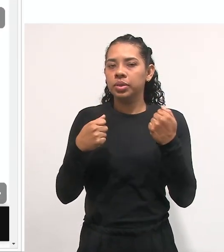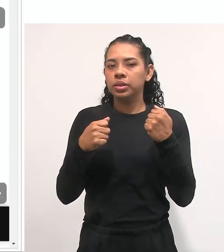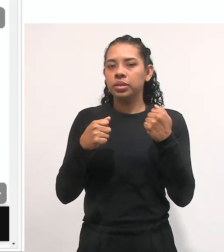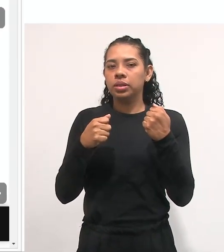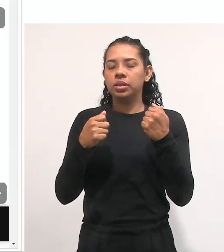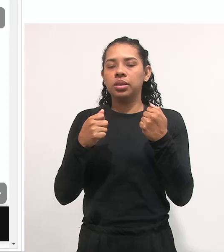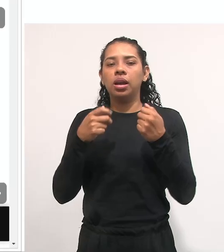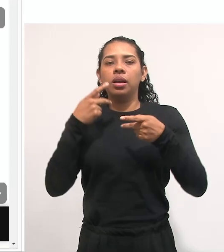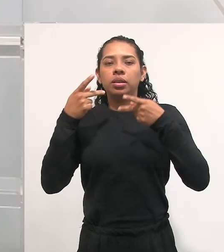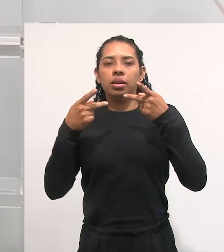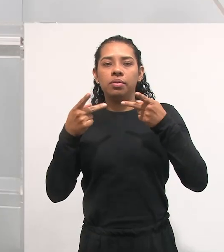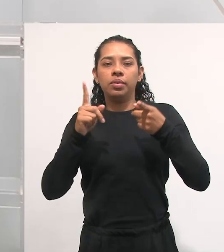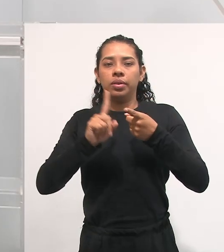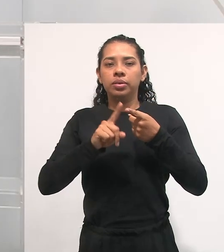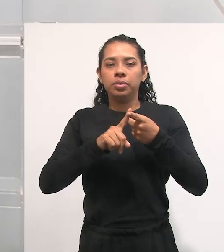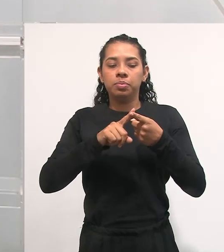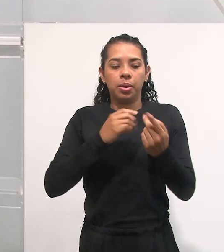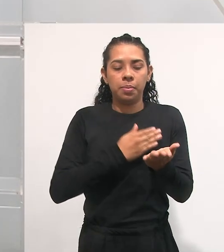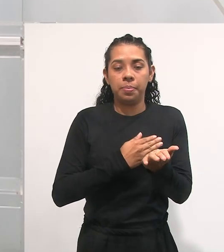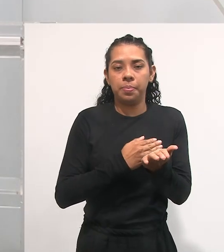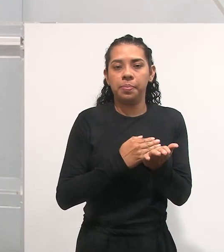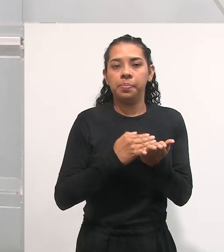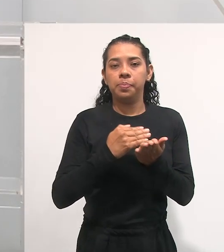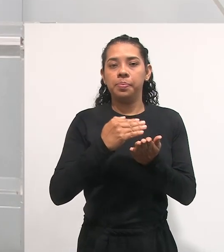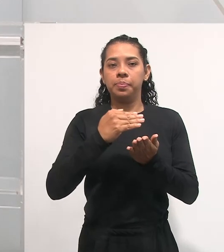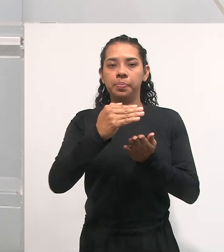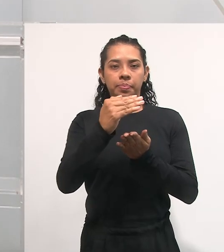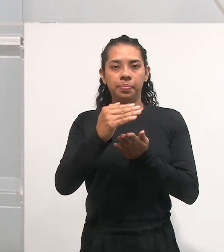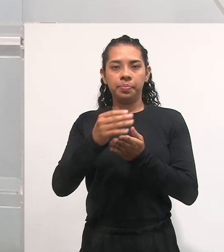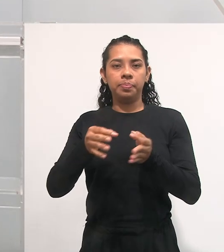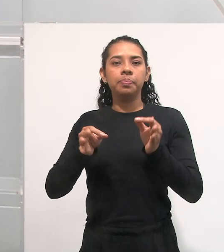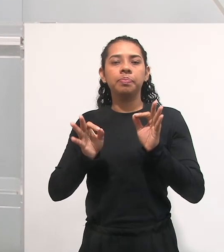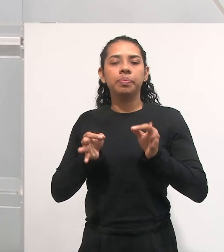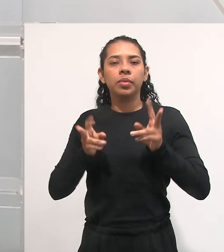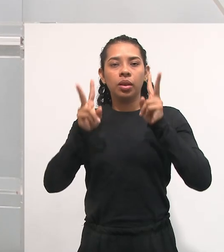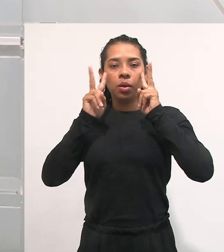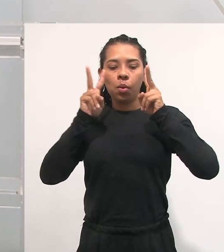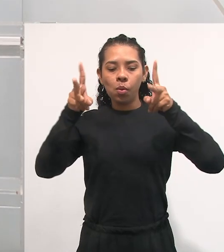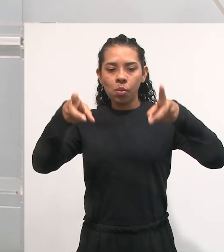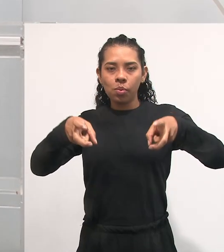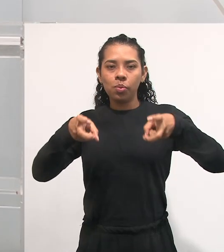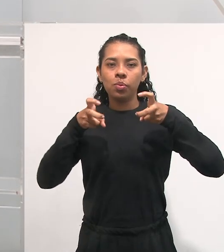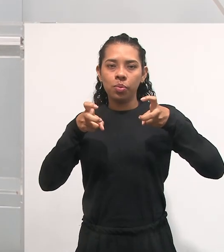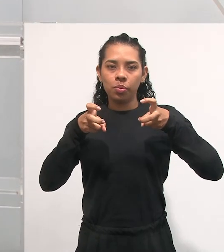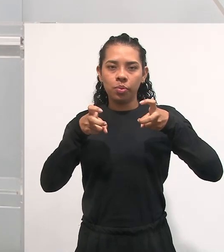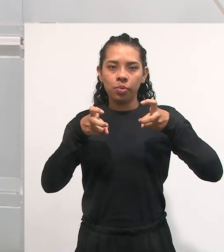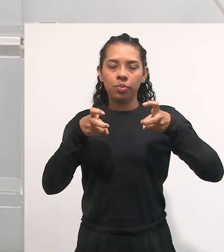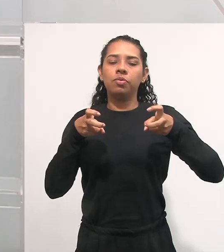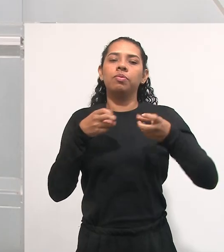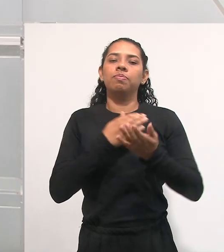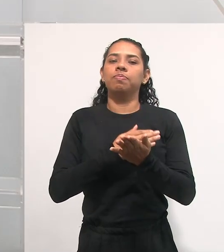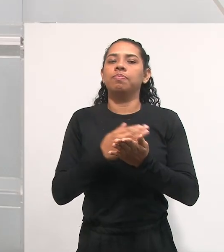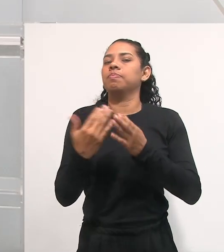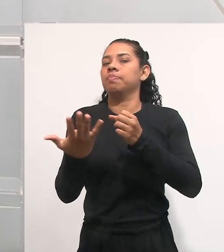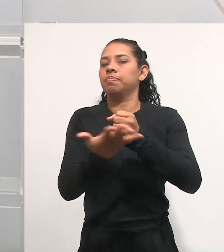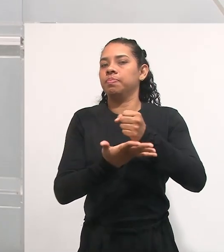Então a nossa perspectiva caminha aí de uma retomada aos conceitos basilares de